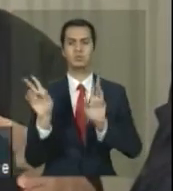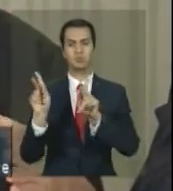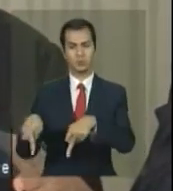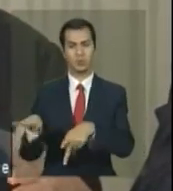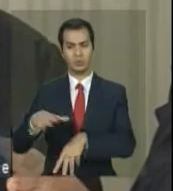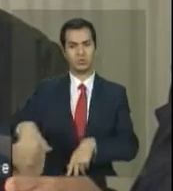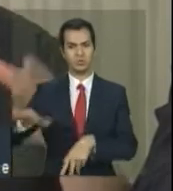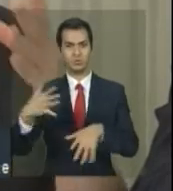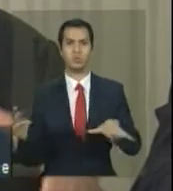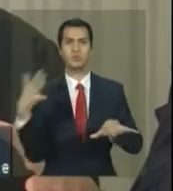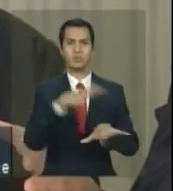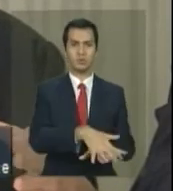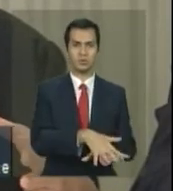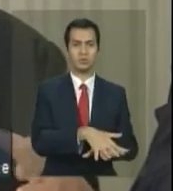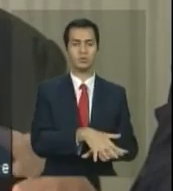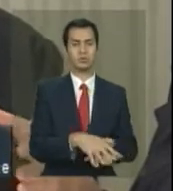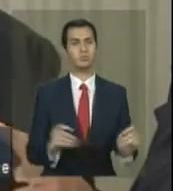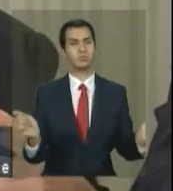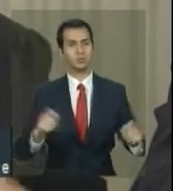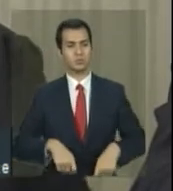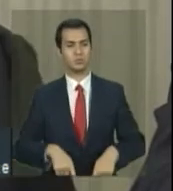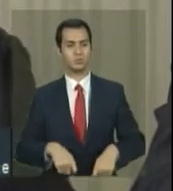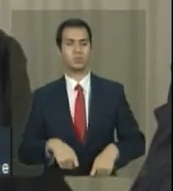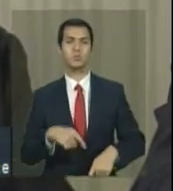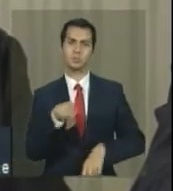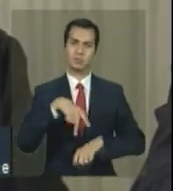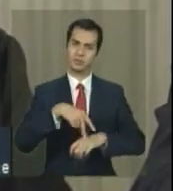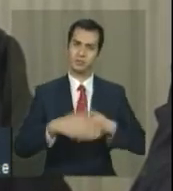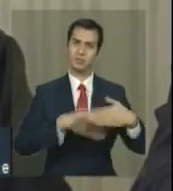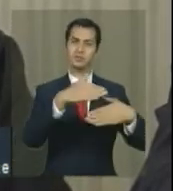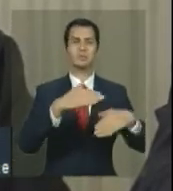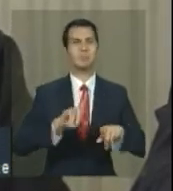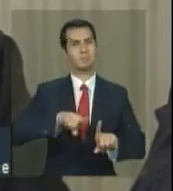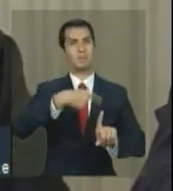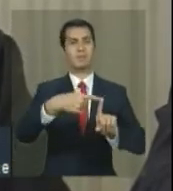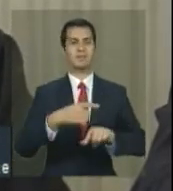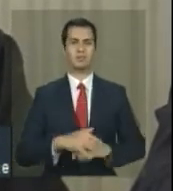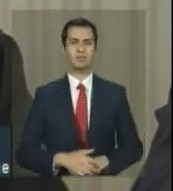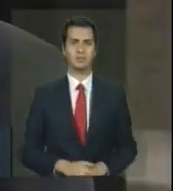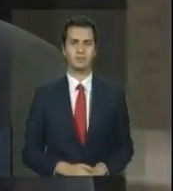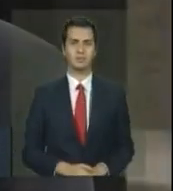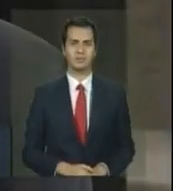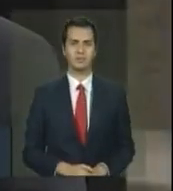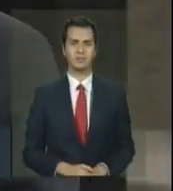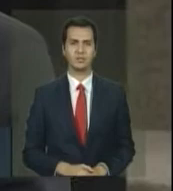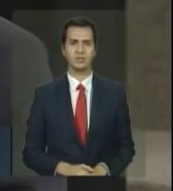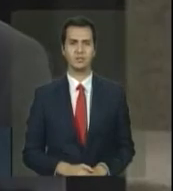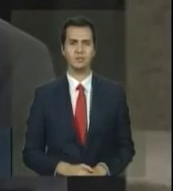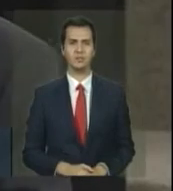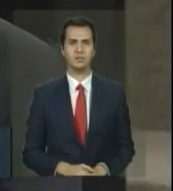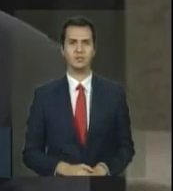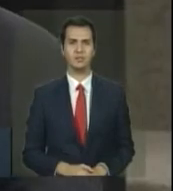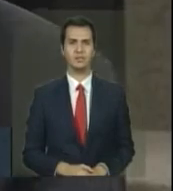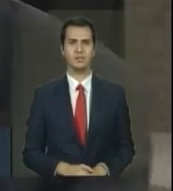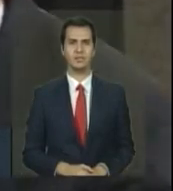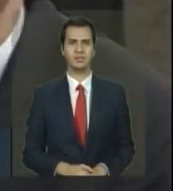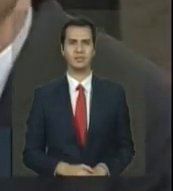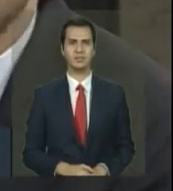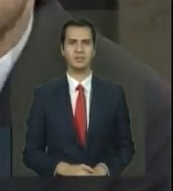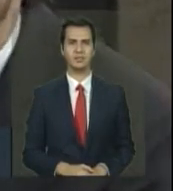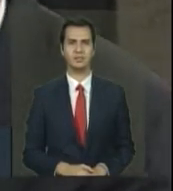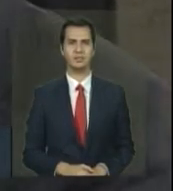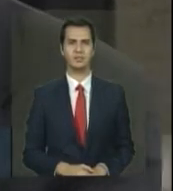medida que eles entrem e sejam incluídos, o país vai se desenvolver mais ainda. Boa tarde. Aqui,